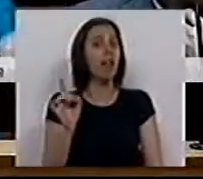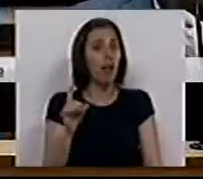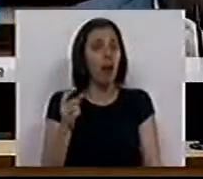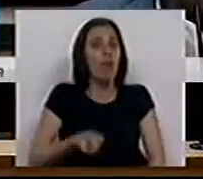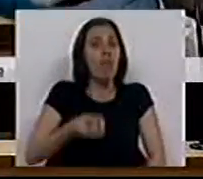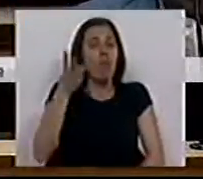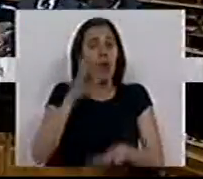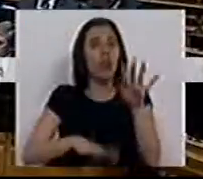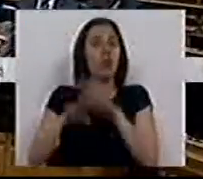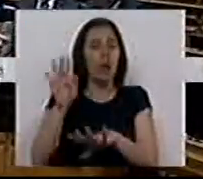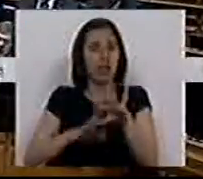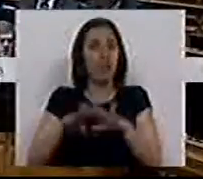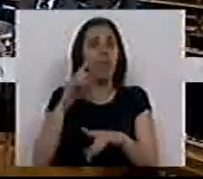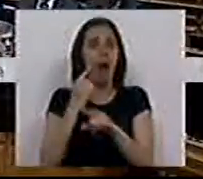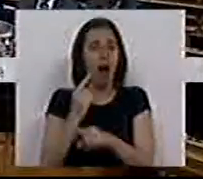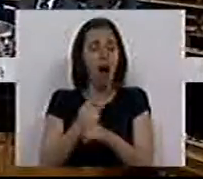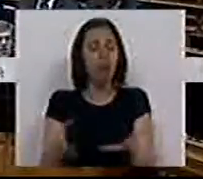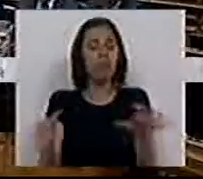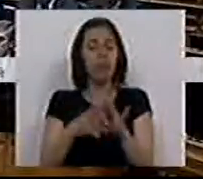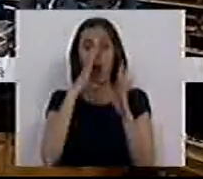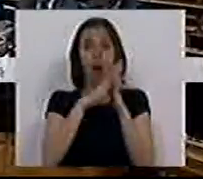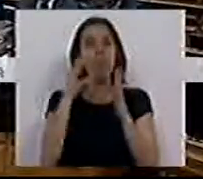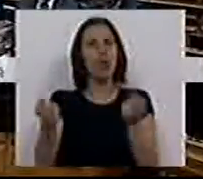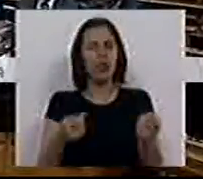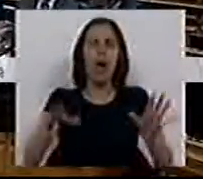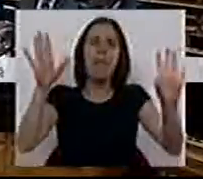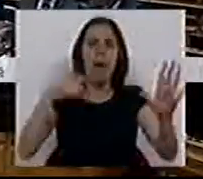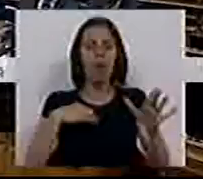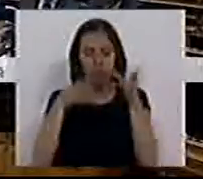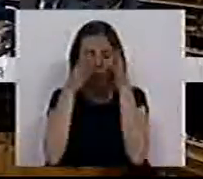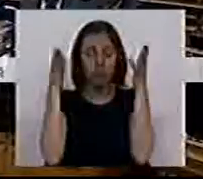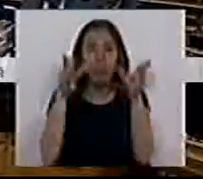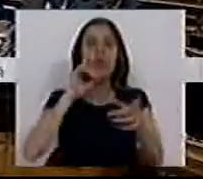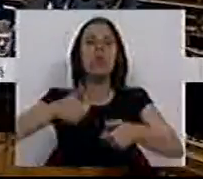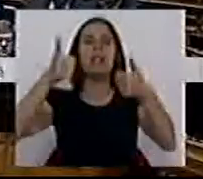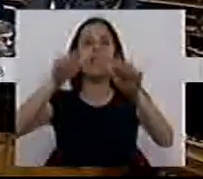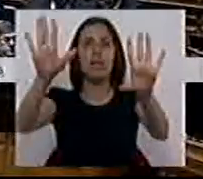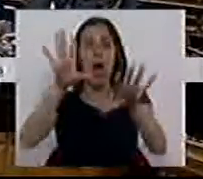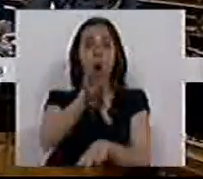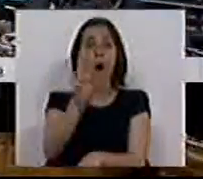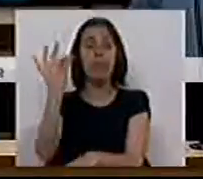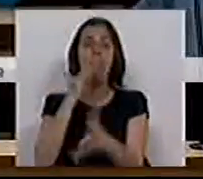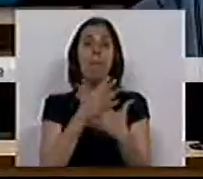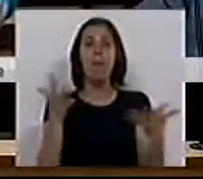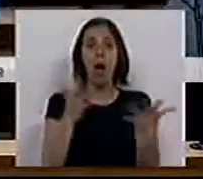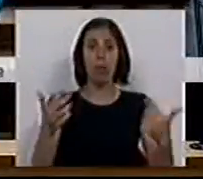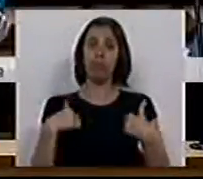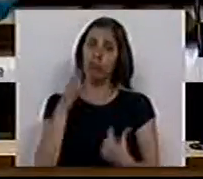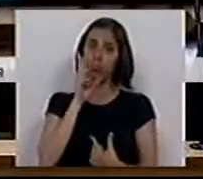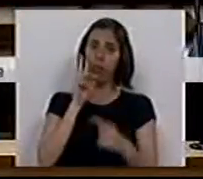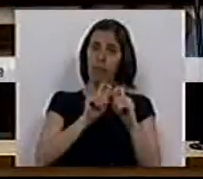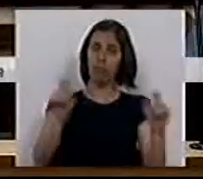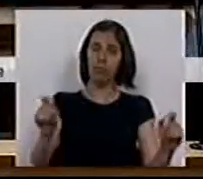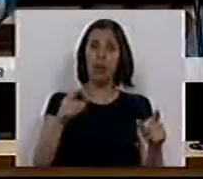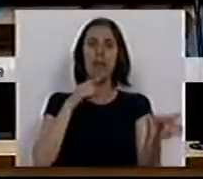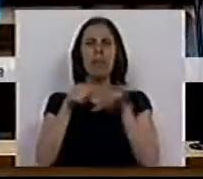muitas das apostas que tinham feito, nomeadamente em relação ao modelo de gestão, mas eu quero centrar-me sobre o essencial e sobre as opções da maioria, porque nós assistimos